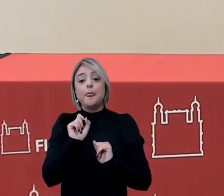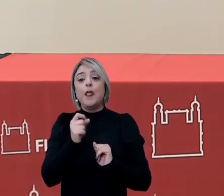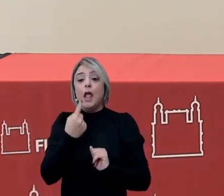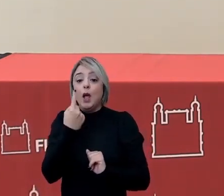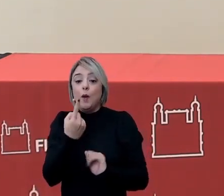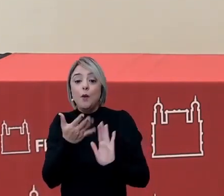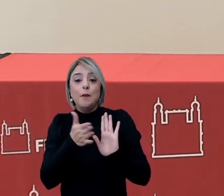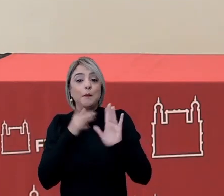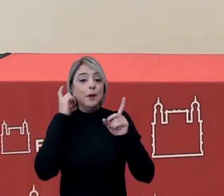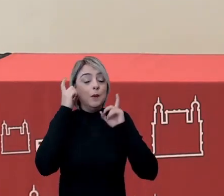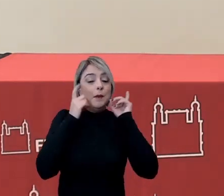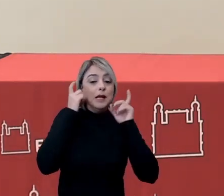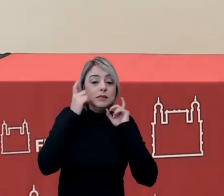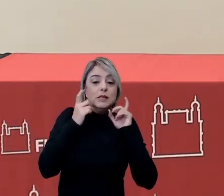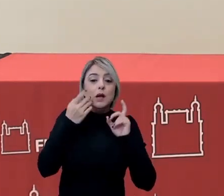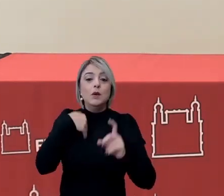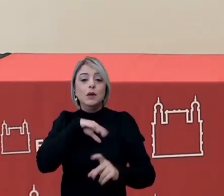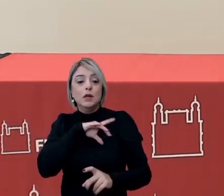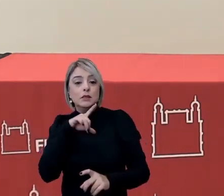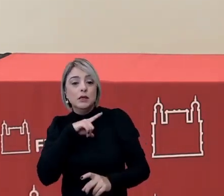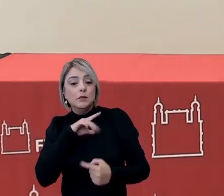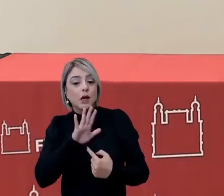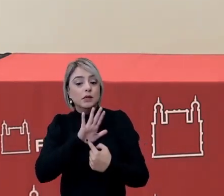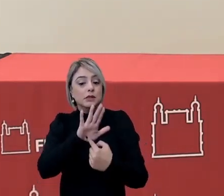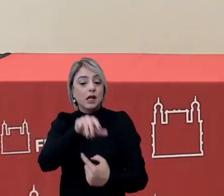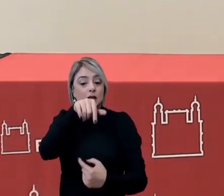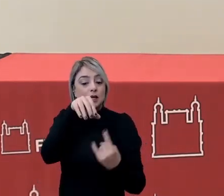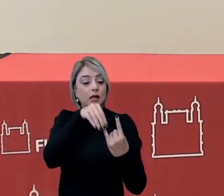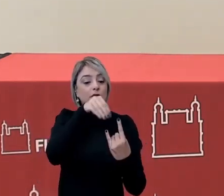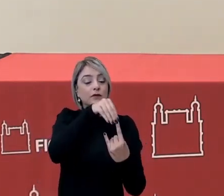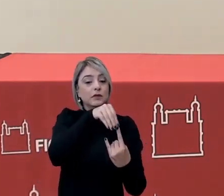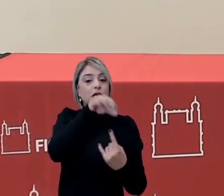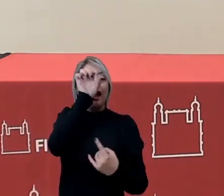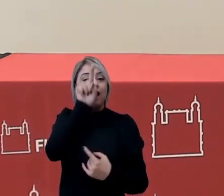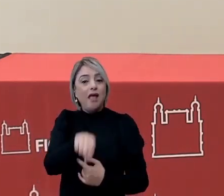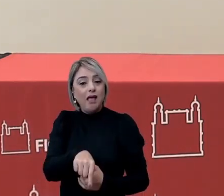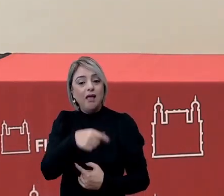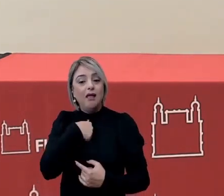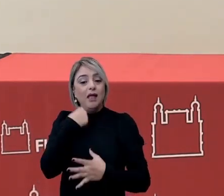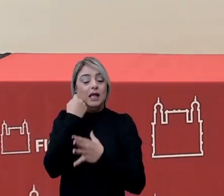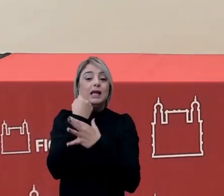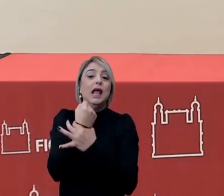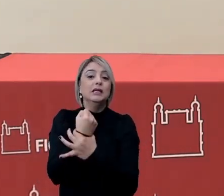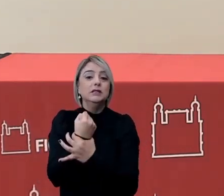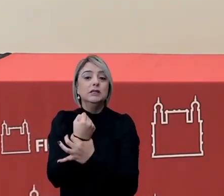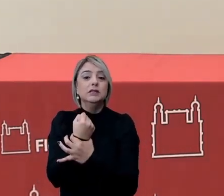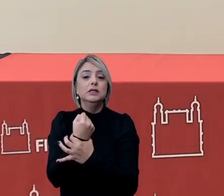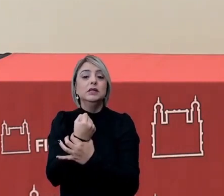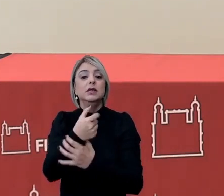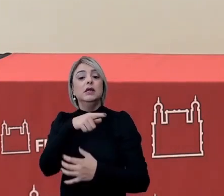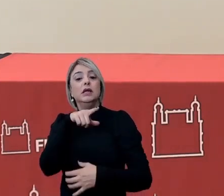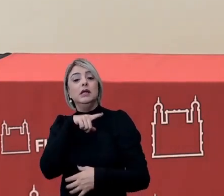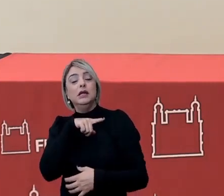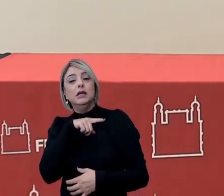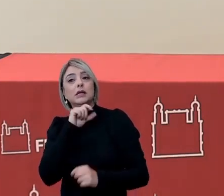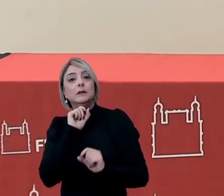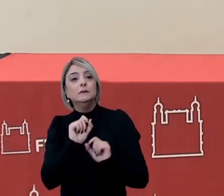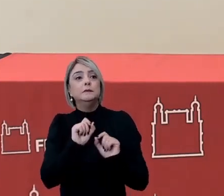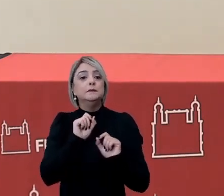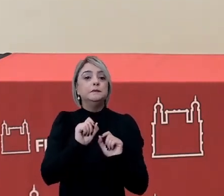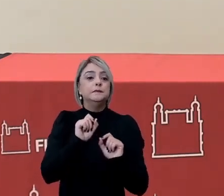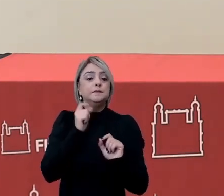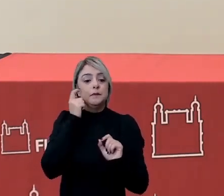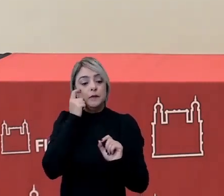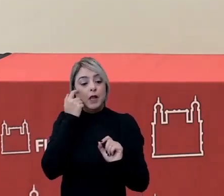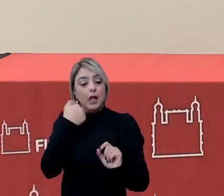porque uma das preocupações que a gente tem colocado aqui na Fiocruz é exatamente de garantir que a a